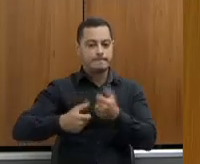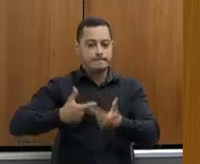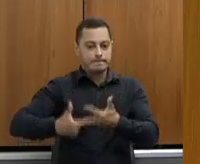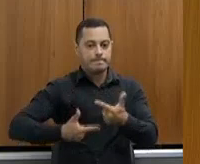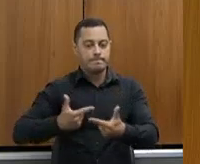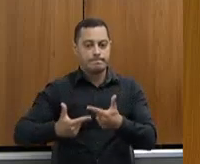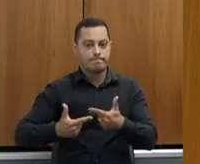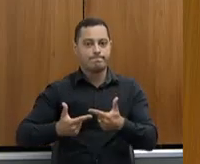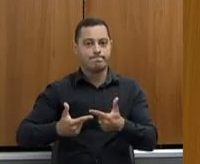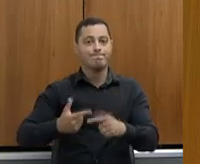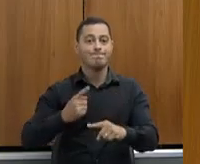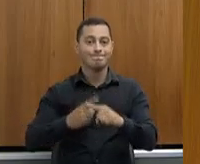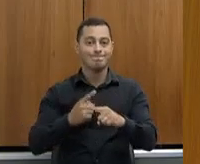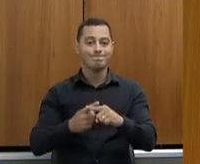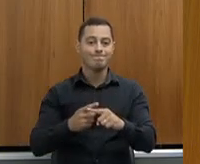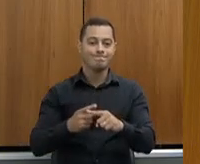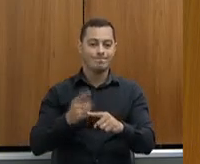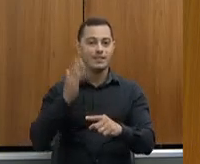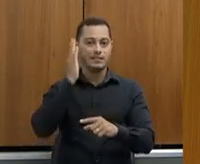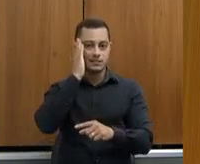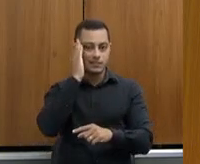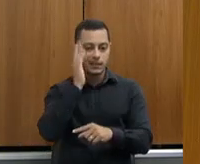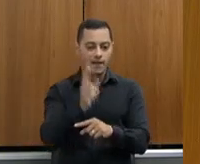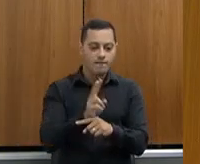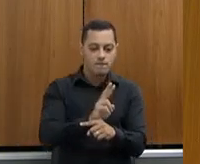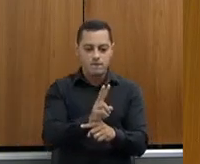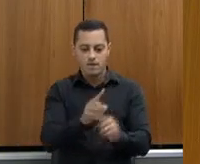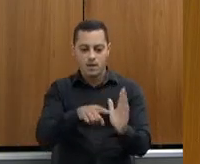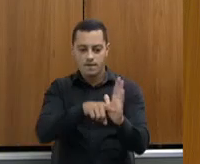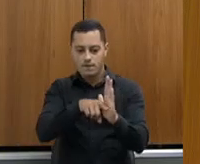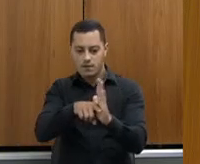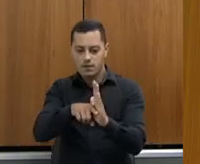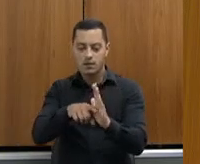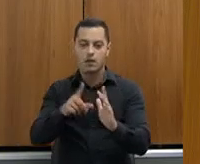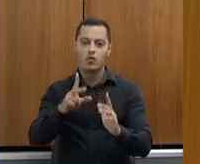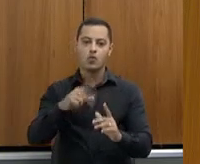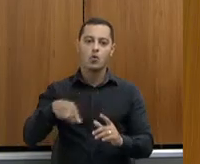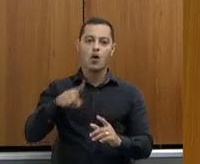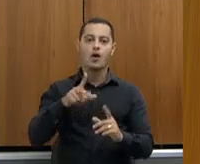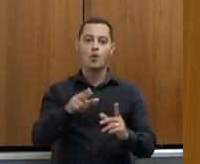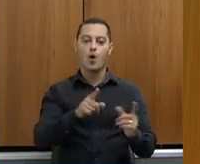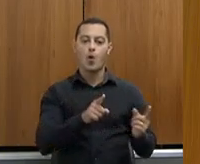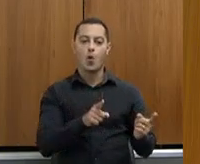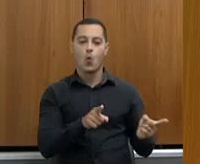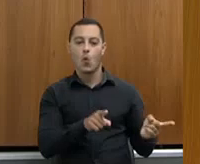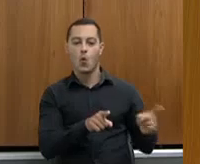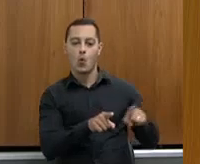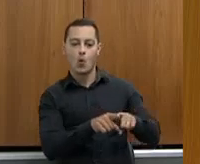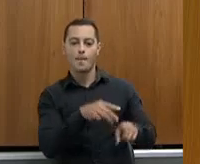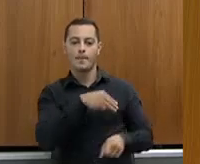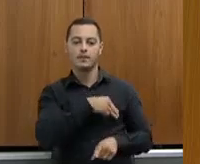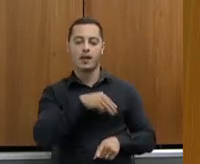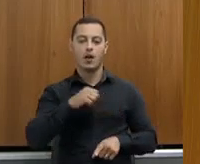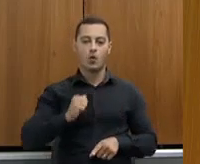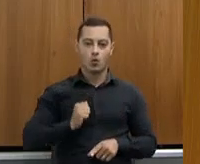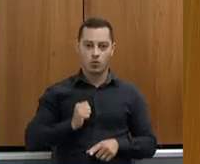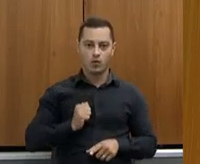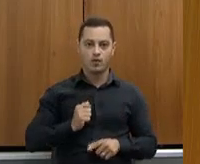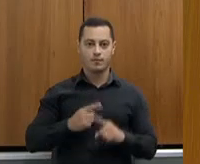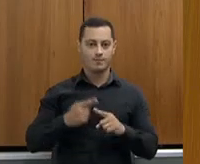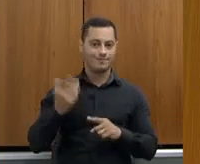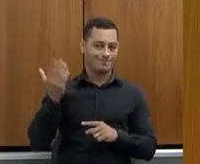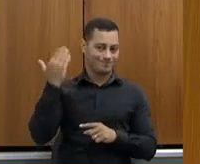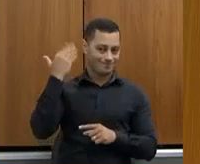porque a fiscalização... Nós somos um braço operacional do Ministério da Agricultura, porque um repasse de recursos, naquela época, de 260